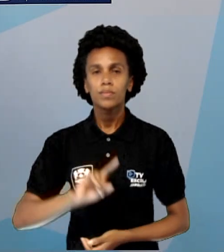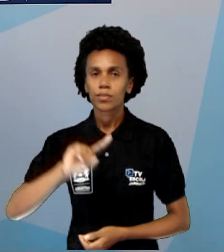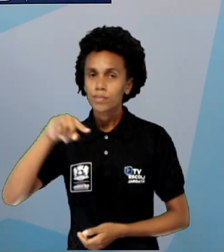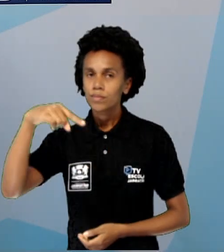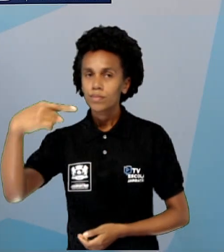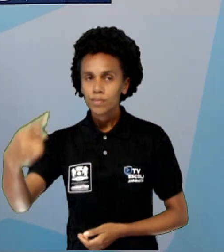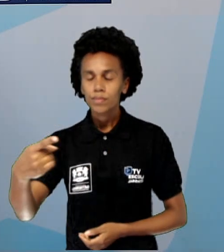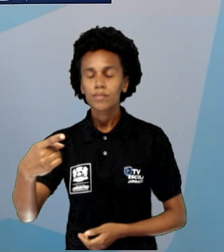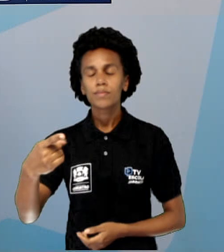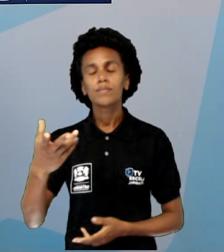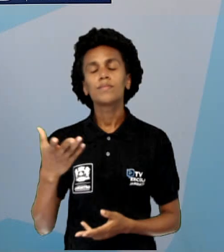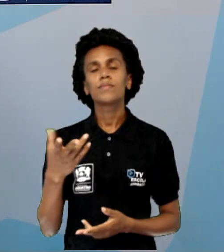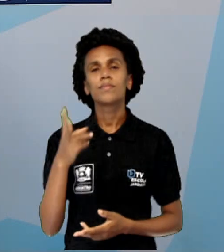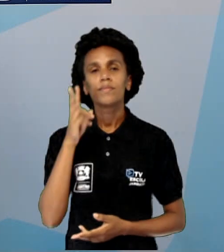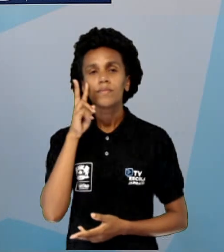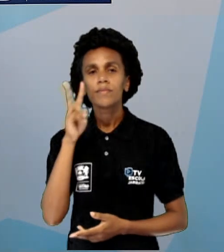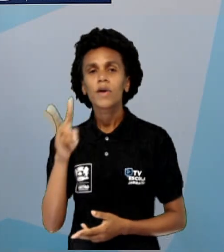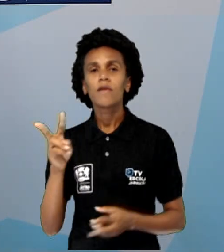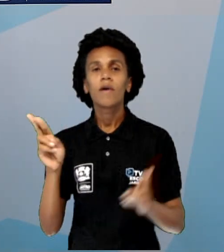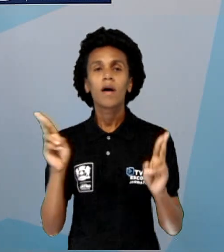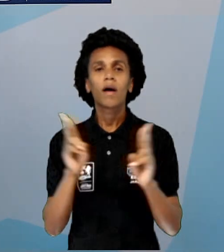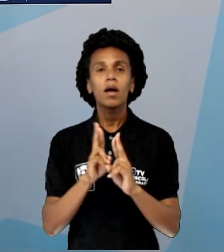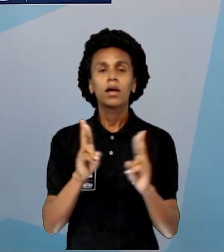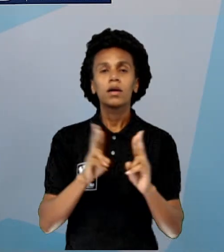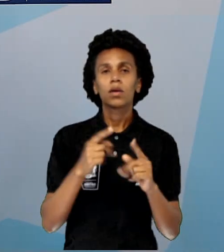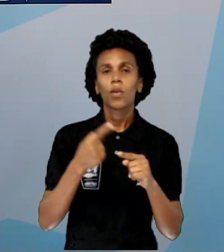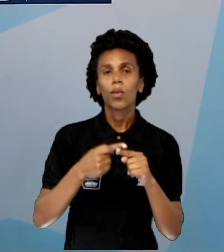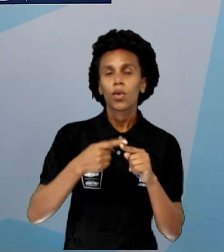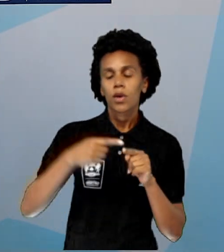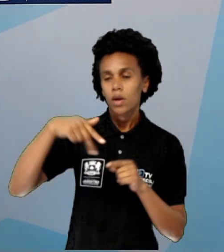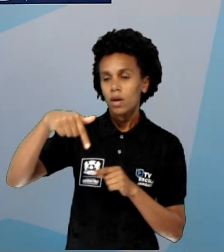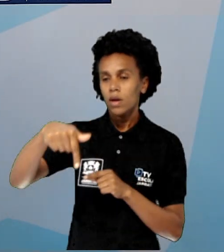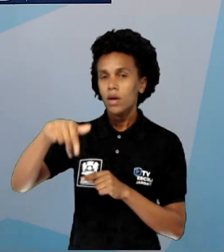relação por que quadrado e por que cubo, tá bom?